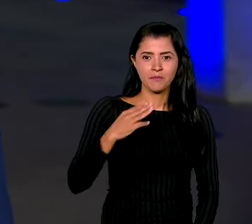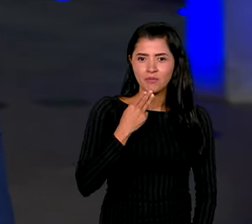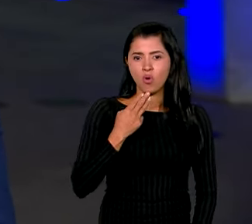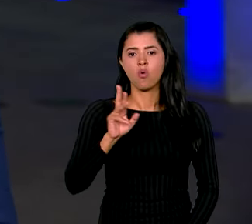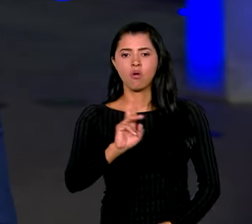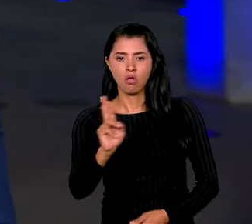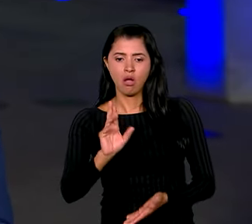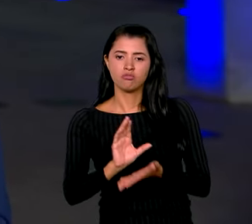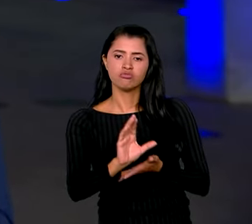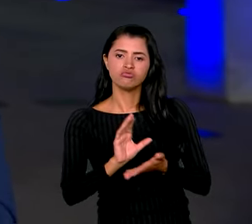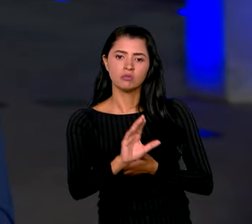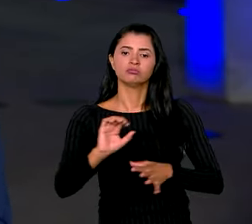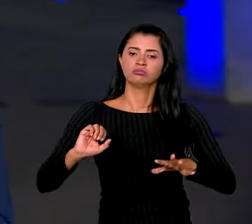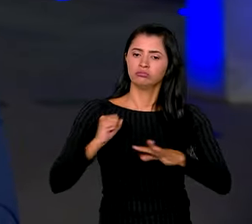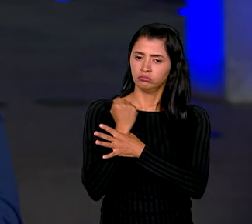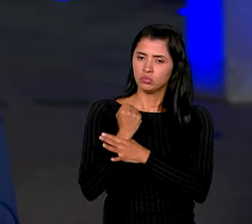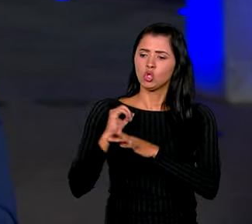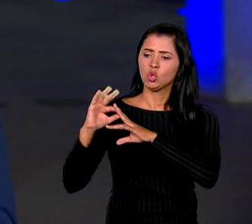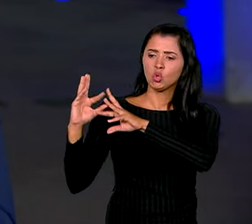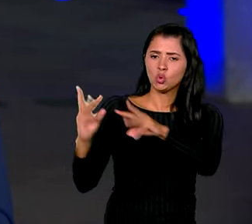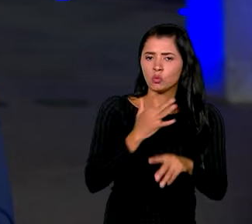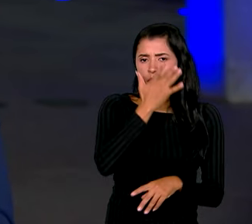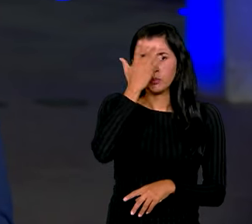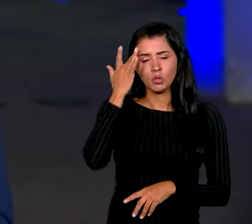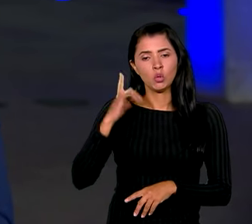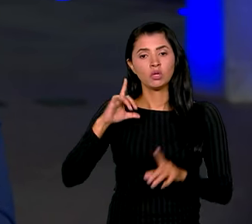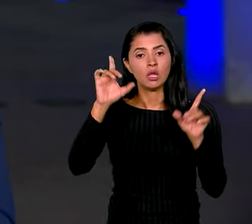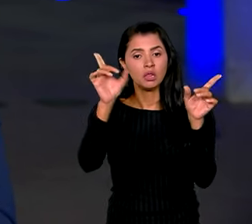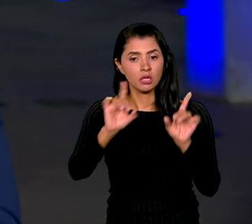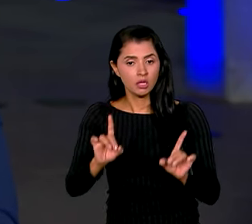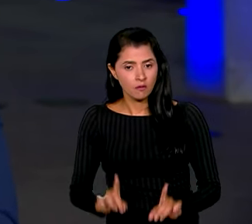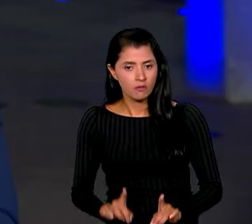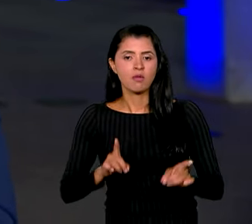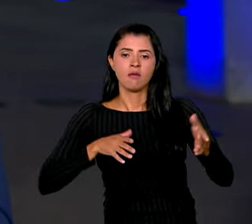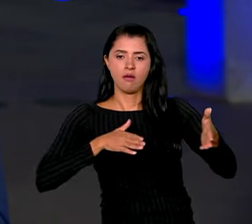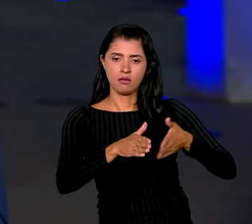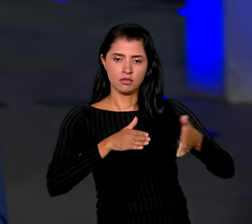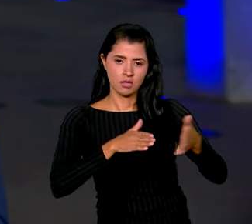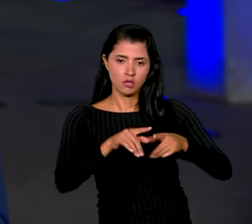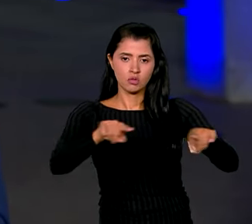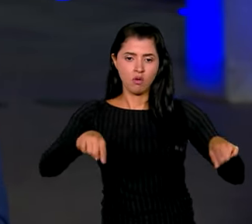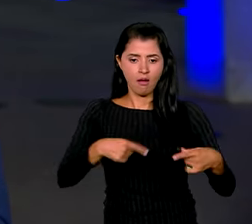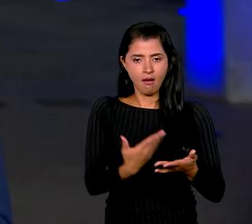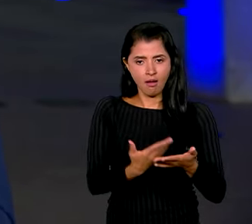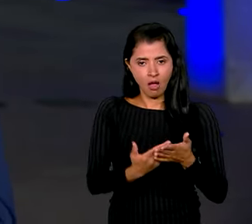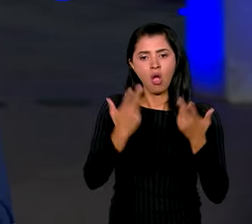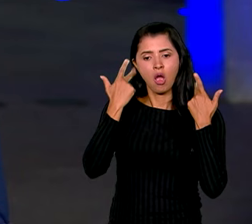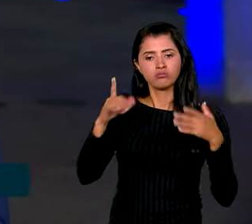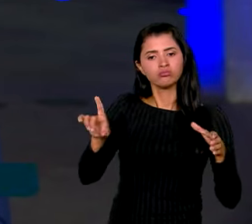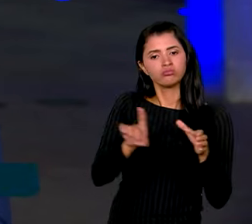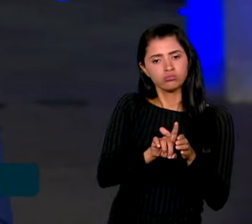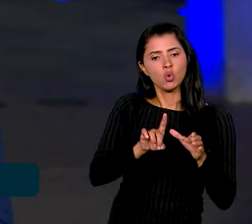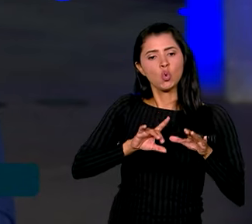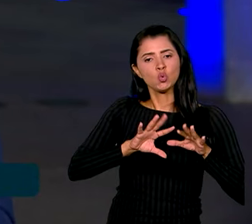reais em ações para garantir que todas as pessoas com deficiência tenham acesso a salas de aulas comuns com